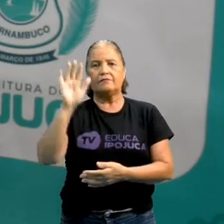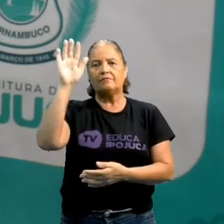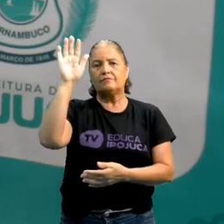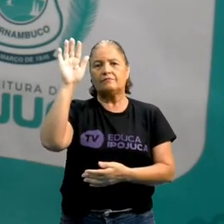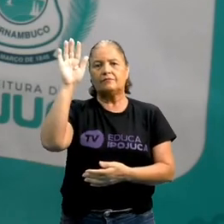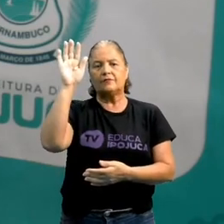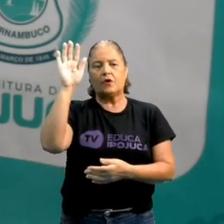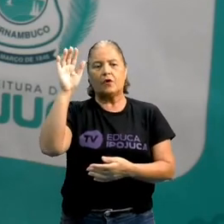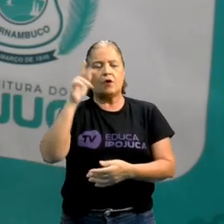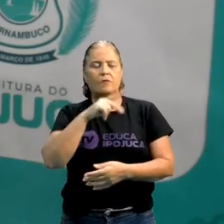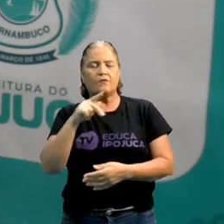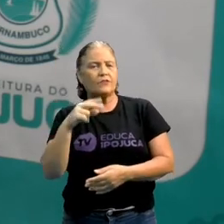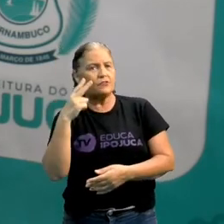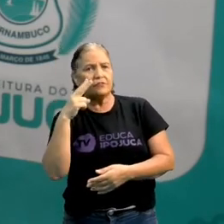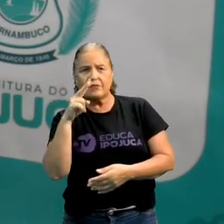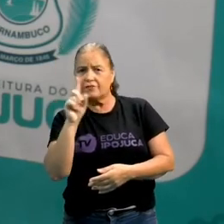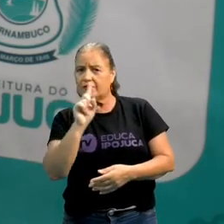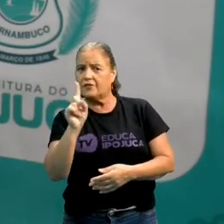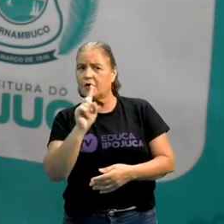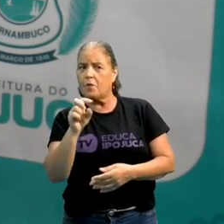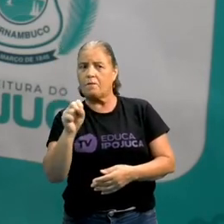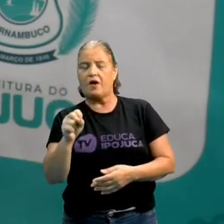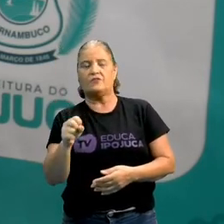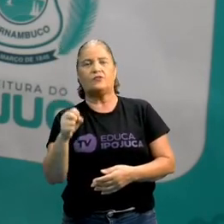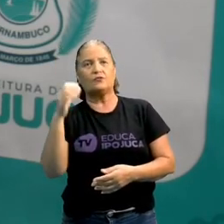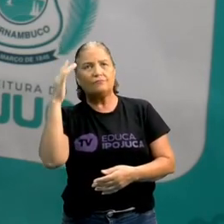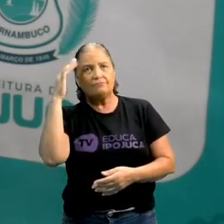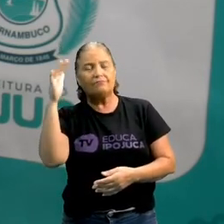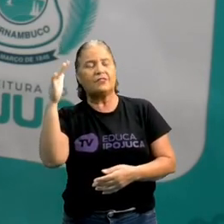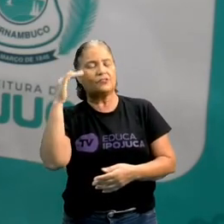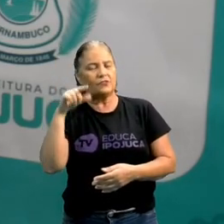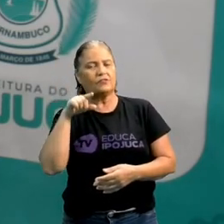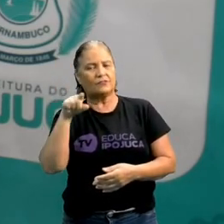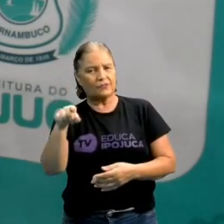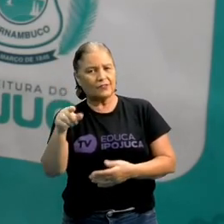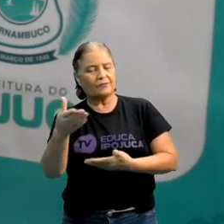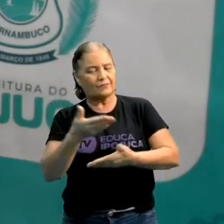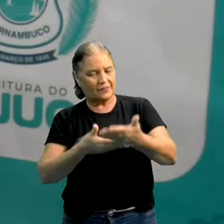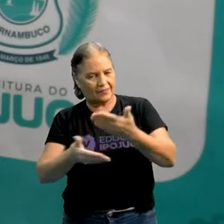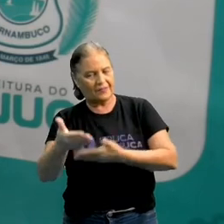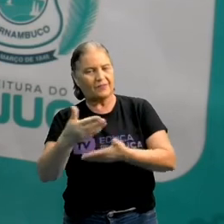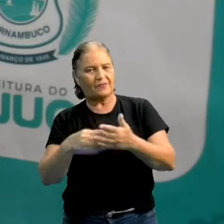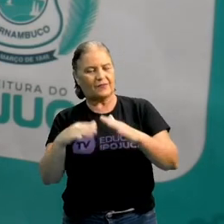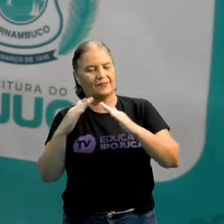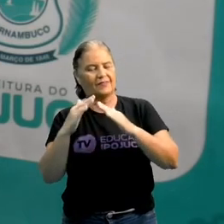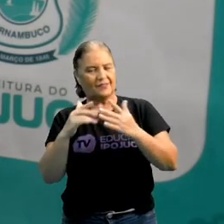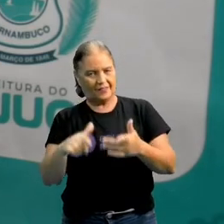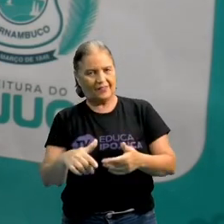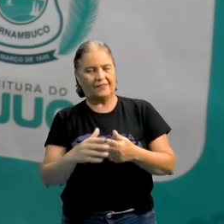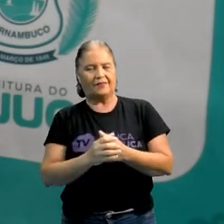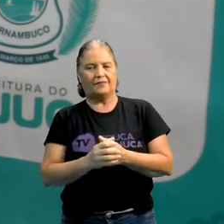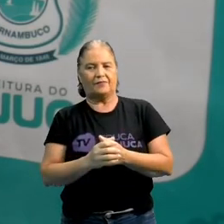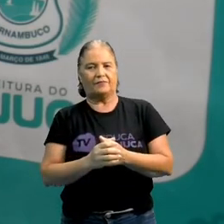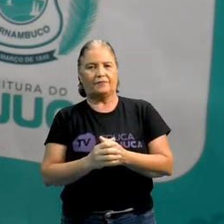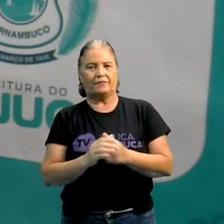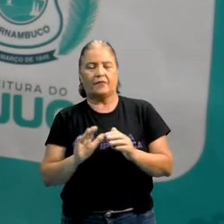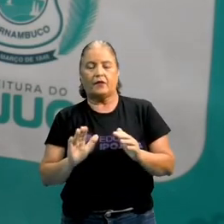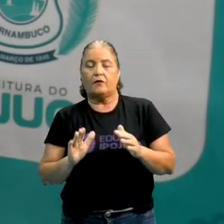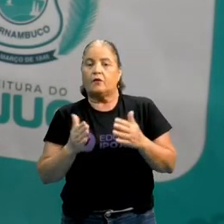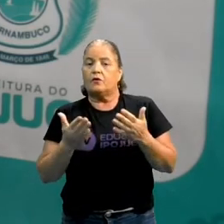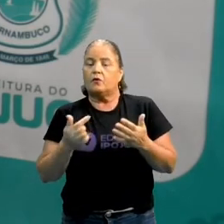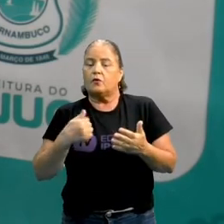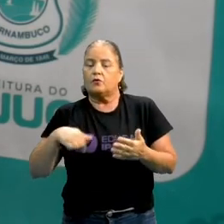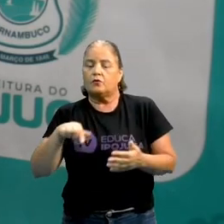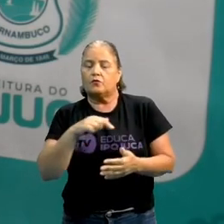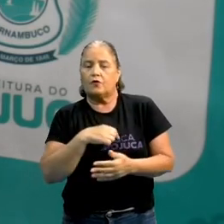não está vendo, não. Mas eu estou imaginando. Eu sei que você está participando aí. Quando a gente fica com frio, nossos pelos, eles se